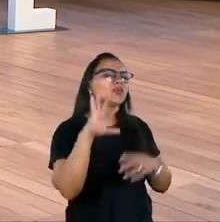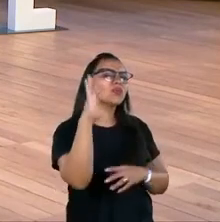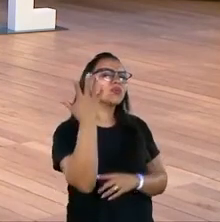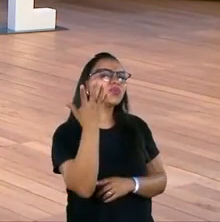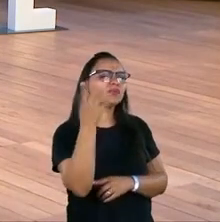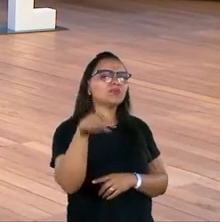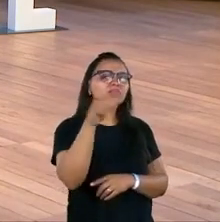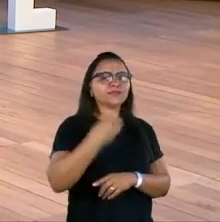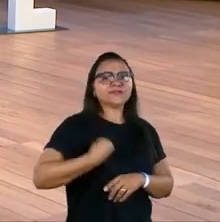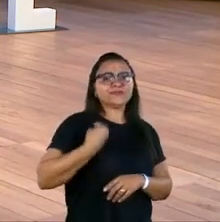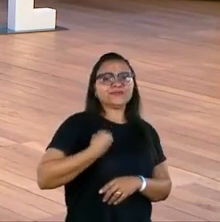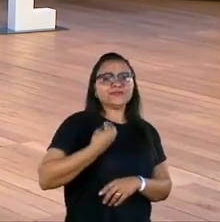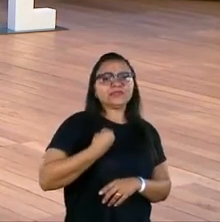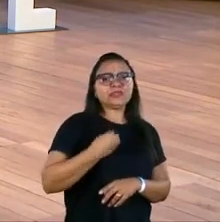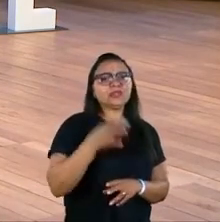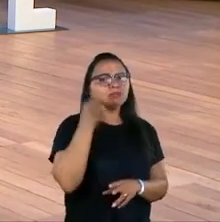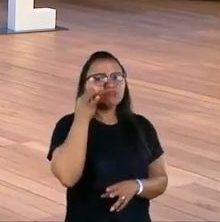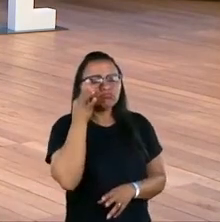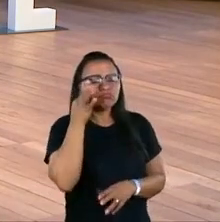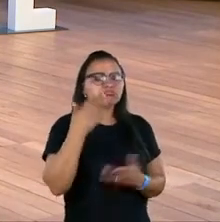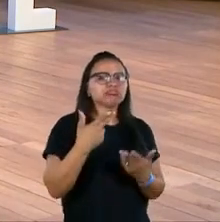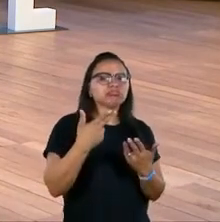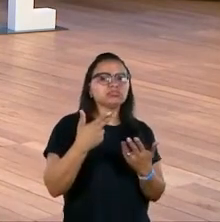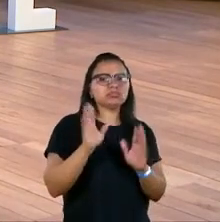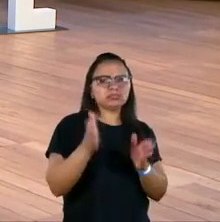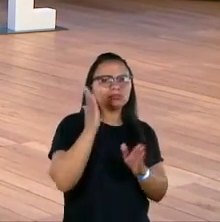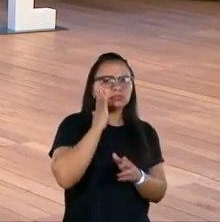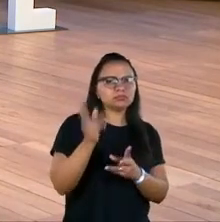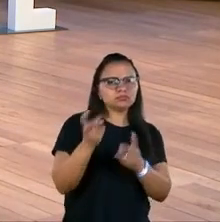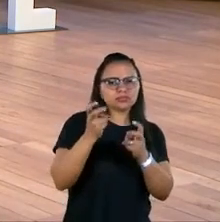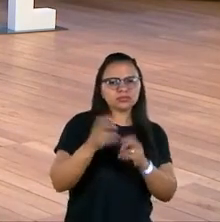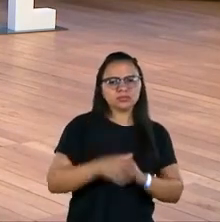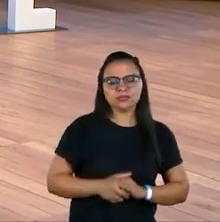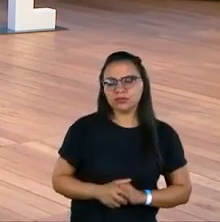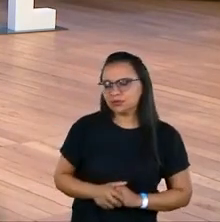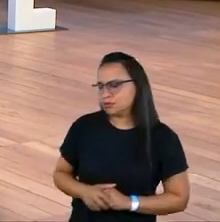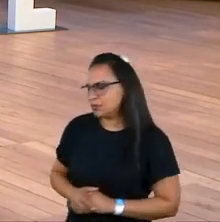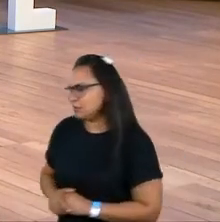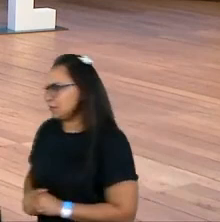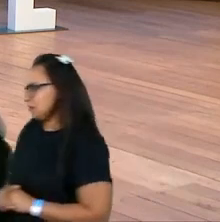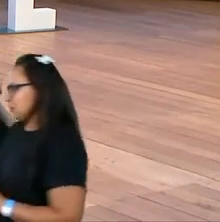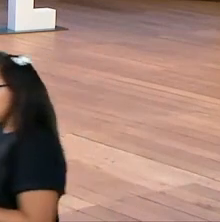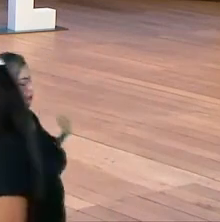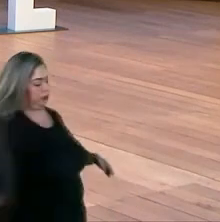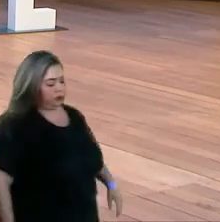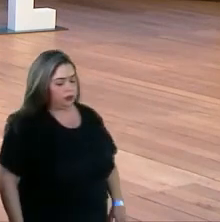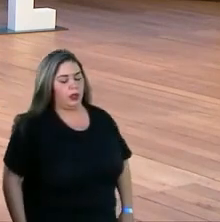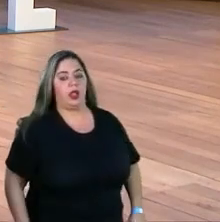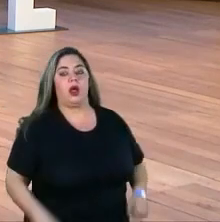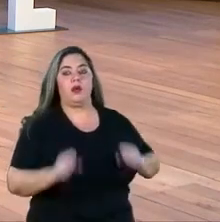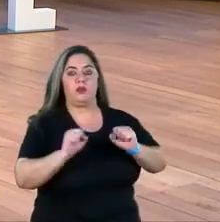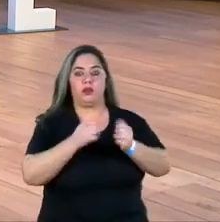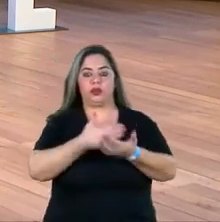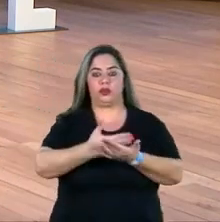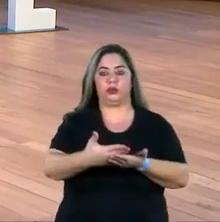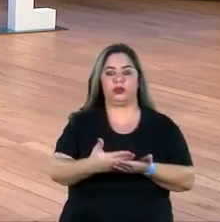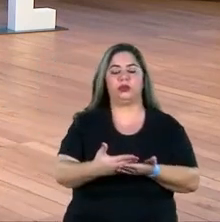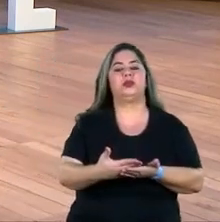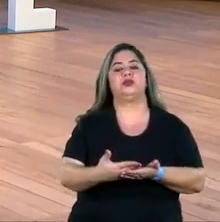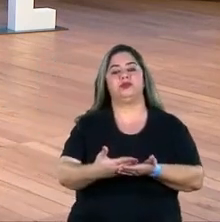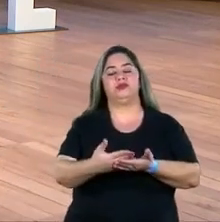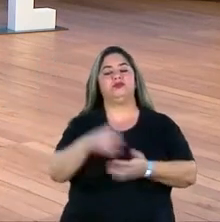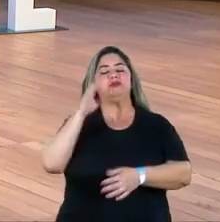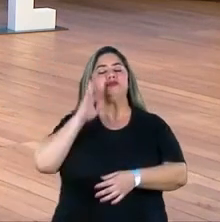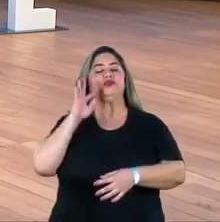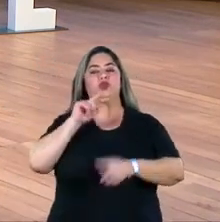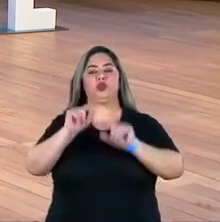gente, vocês que vivem essa realidade mais proximamente. Legal. Posso começar por aqui? Eu acho que seria